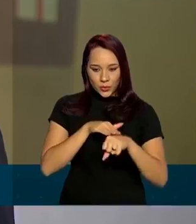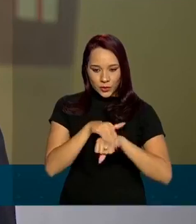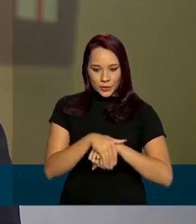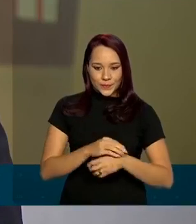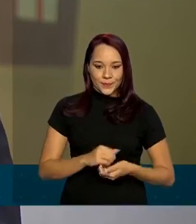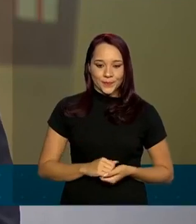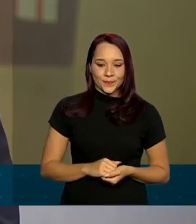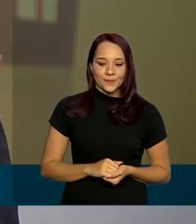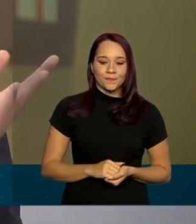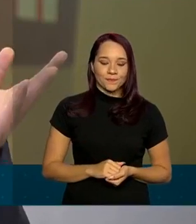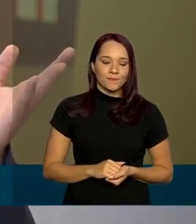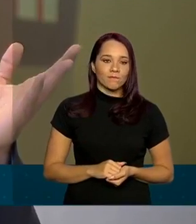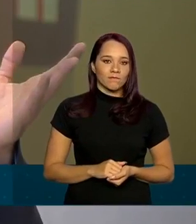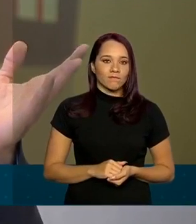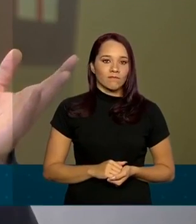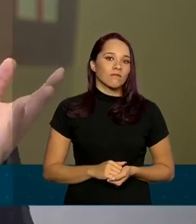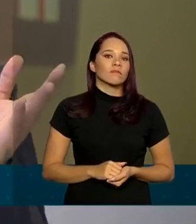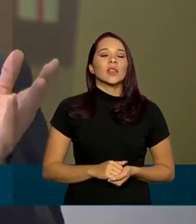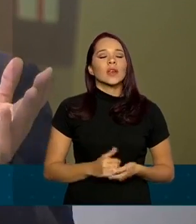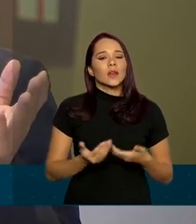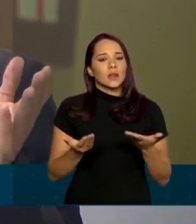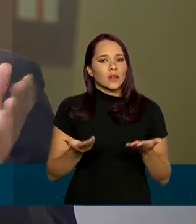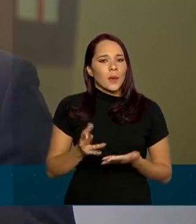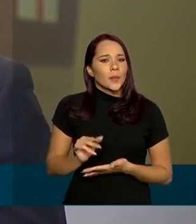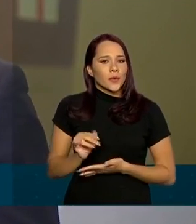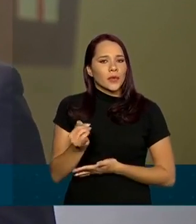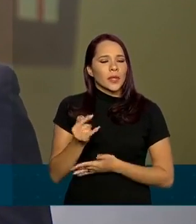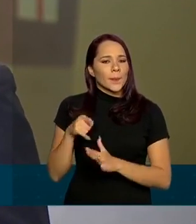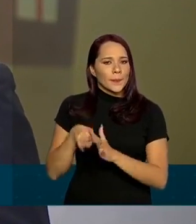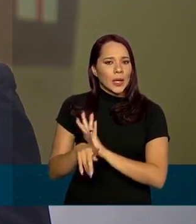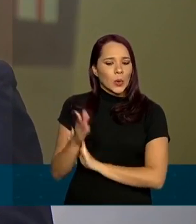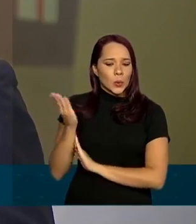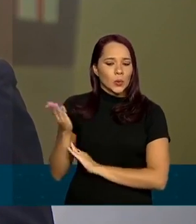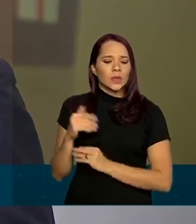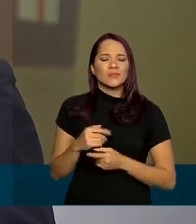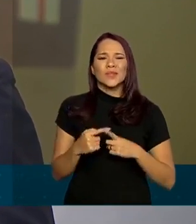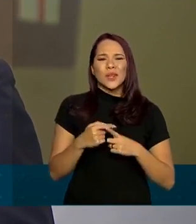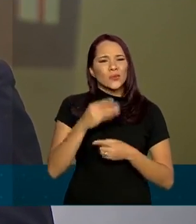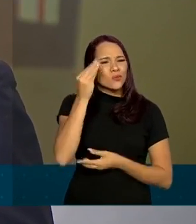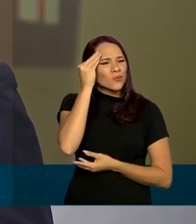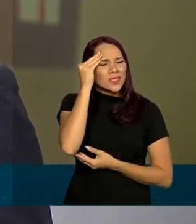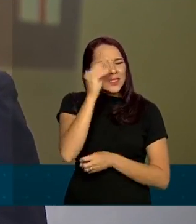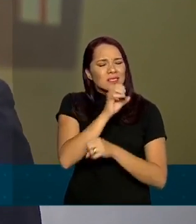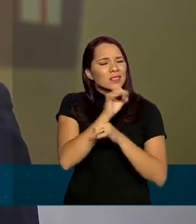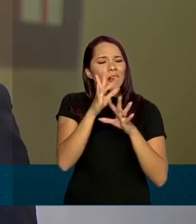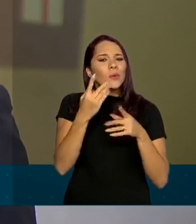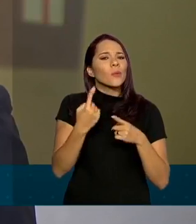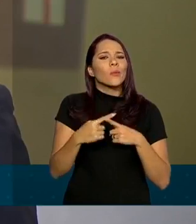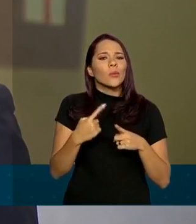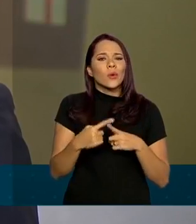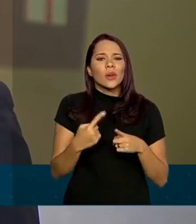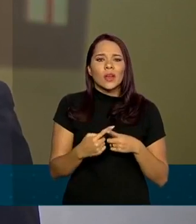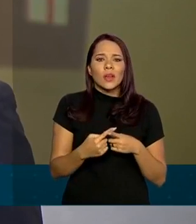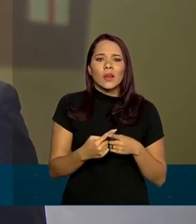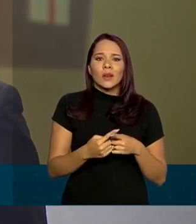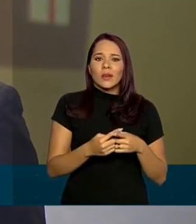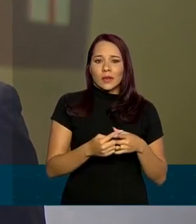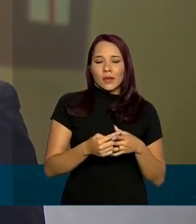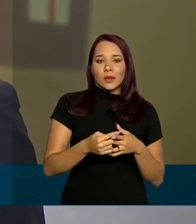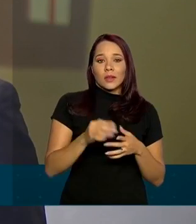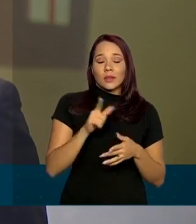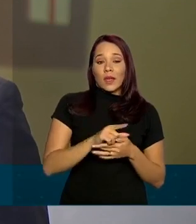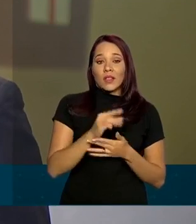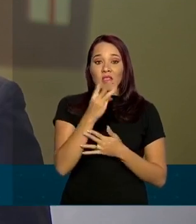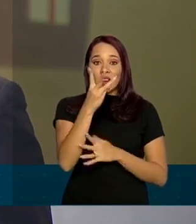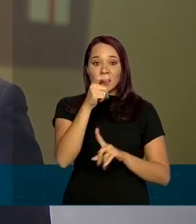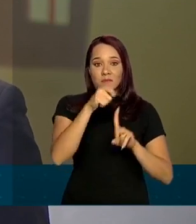Bom, eu queria aproveitar a pergunta do meu colega porque não ficou claro para a gente porque é que tradicionalmente há quase